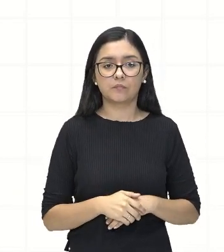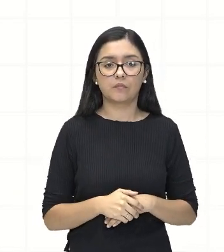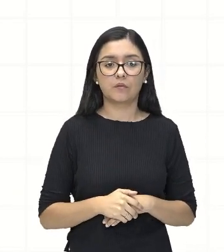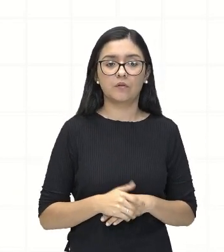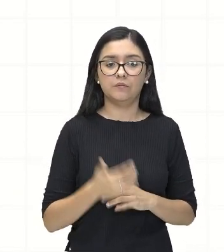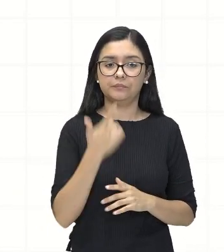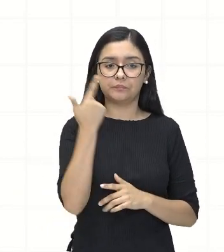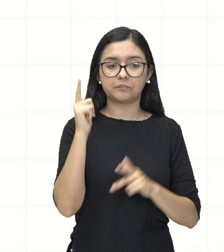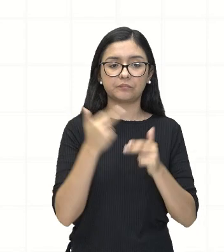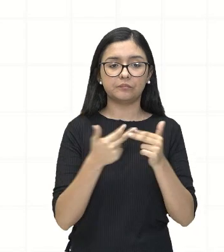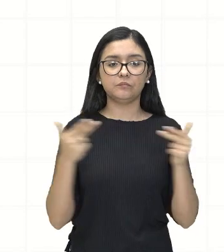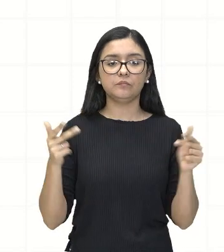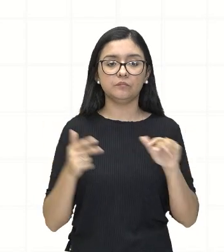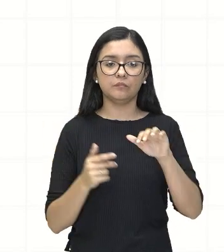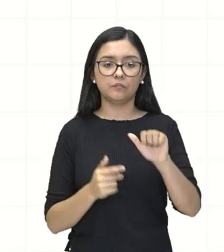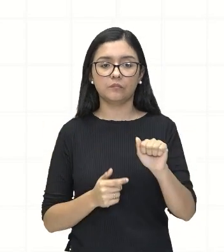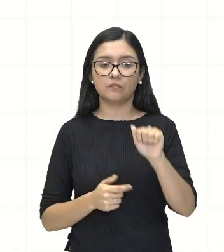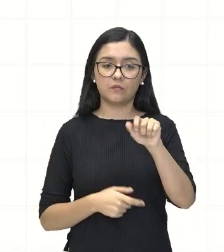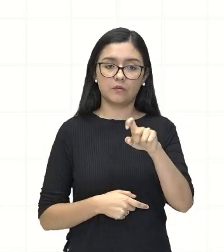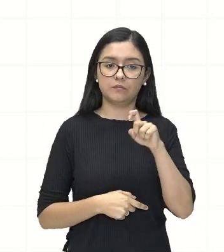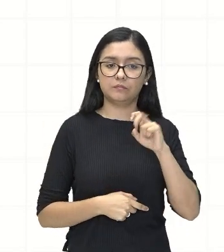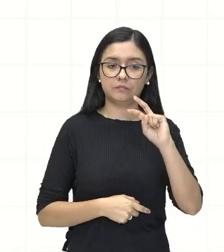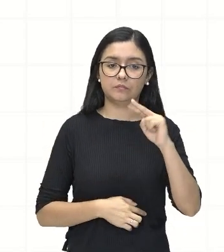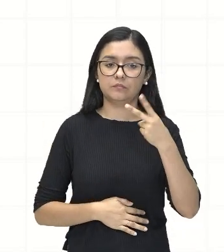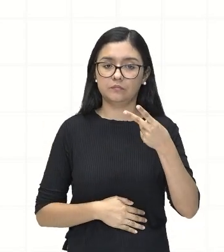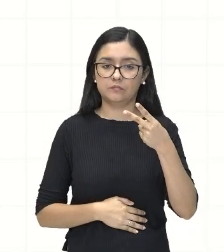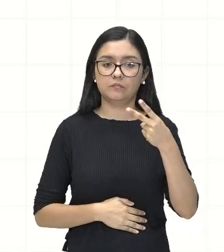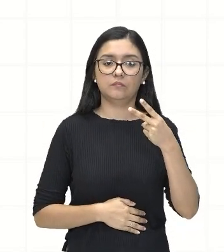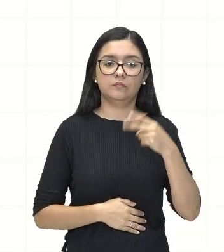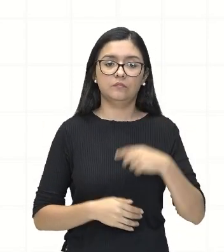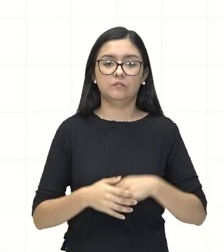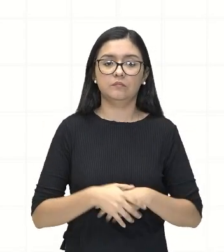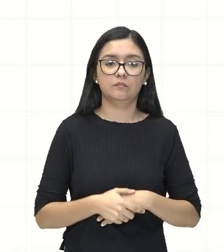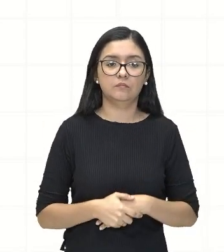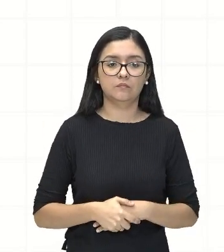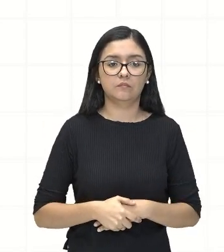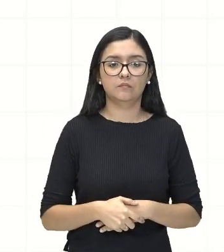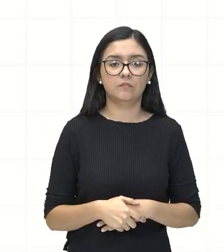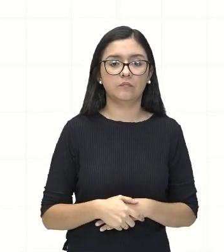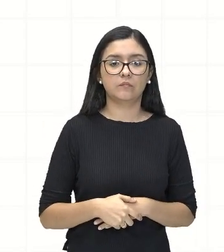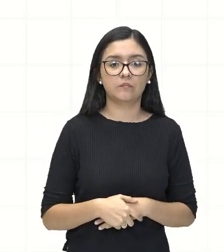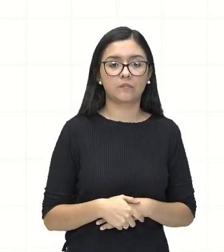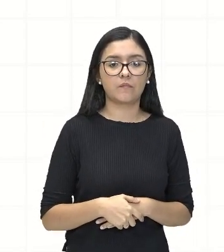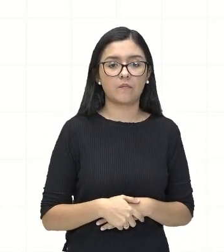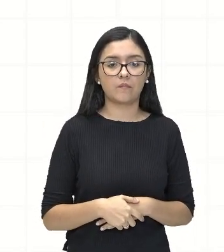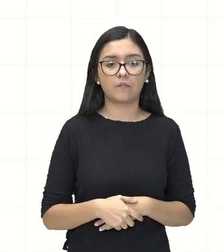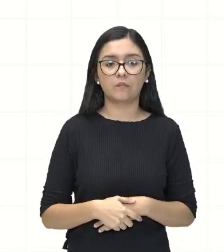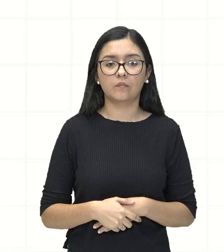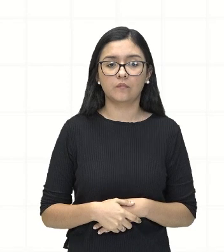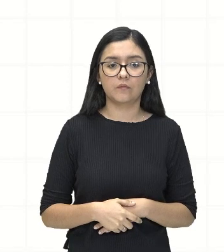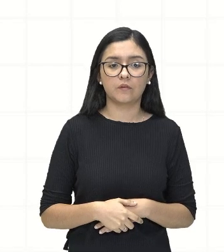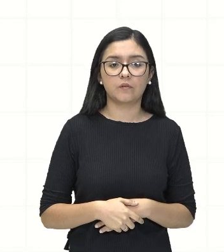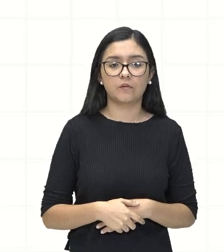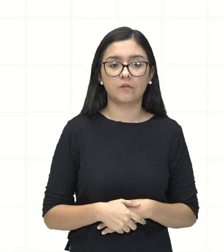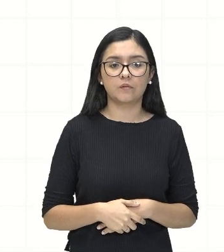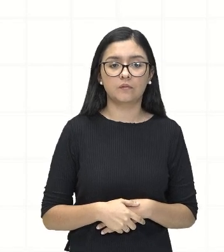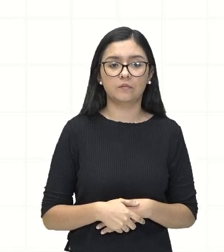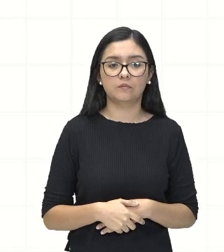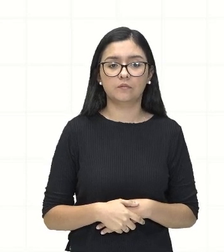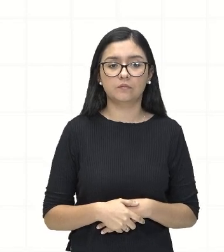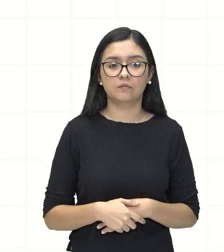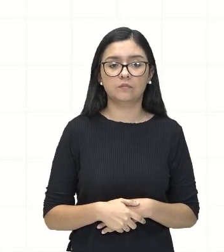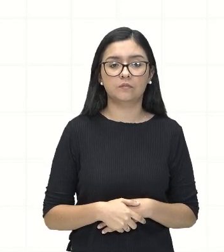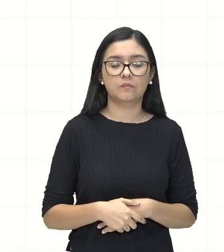Outra coisa, o AX ao quadrado, então, é o termo quadrático, que é ele que vai dar o nome aqui, ó, né, pra nossa